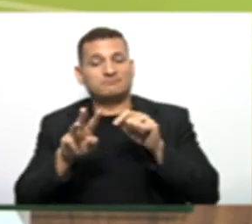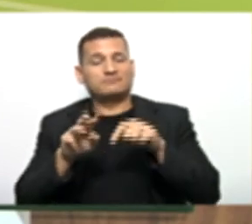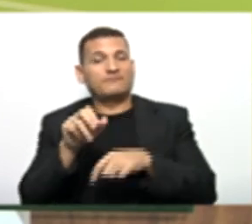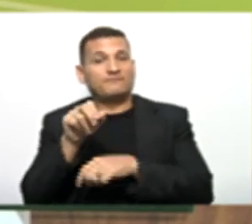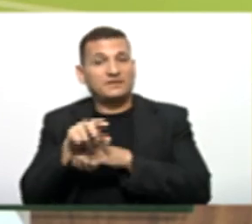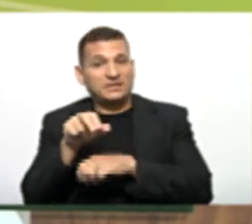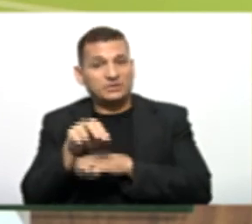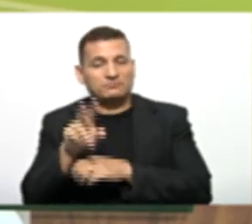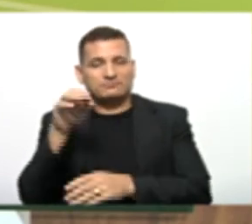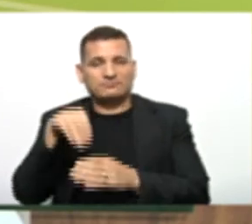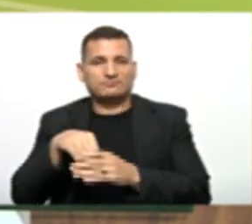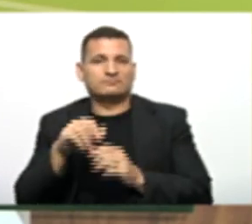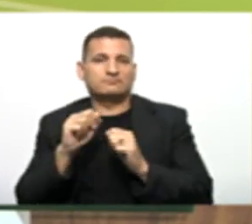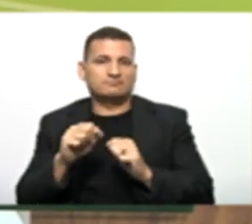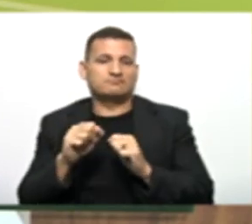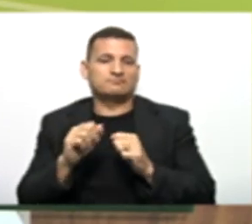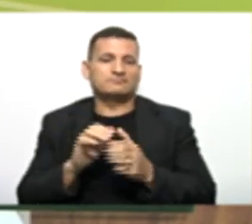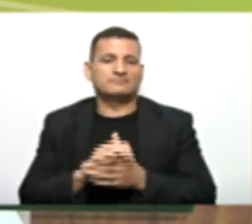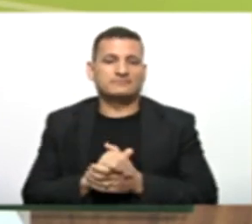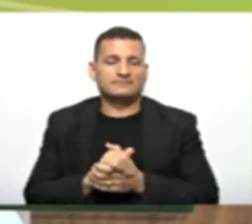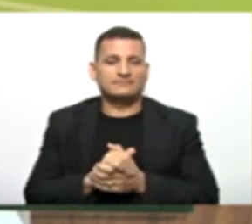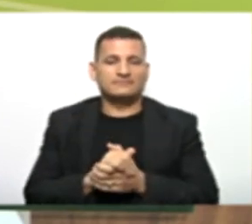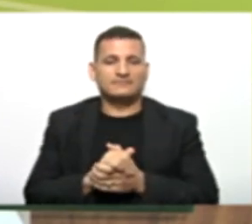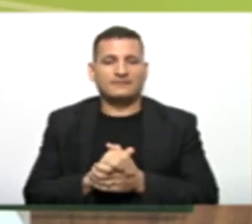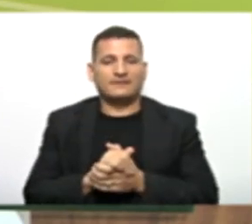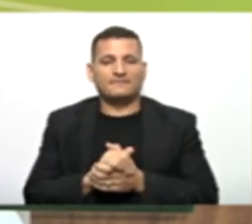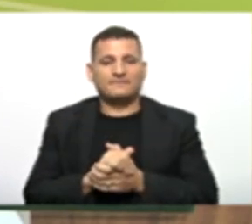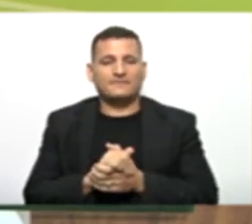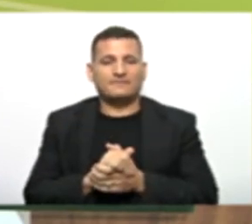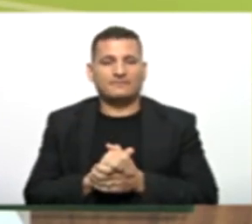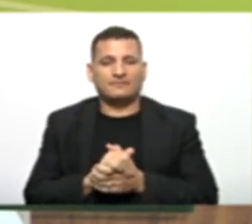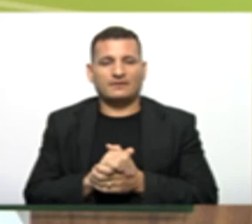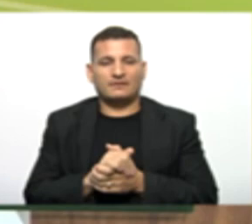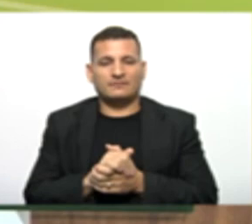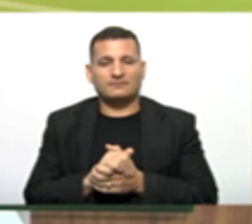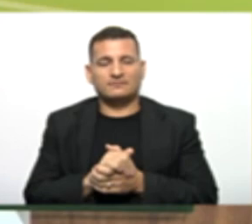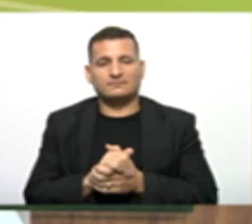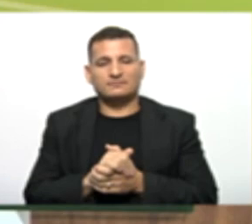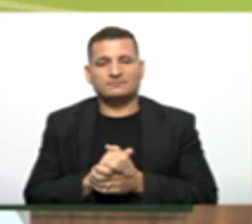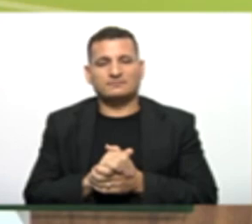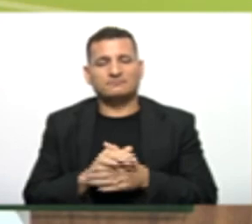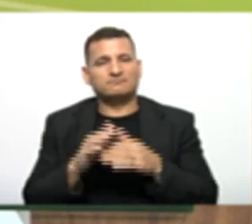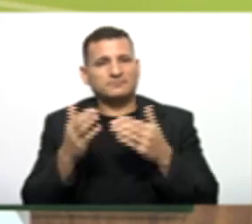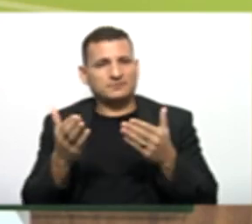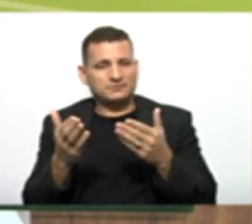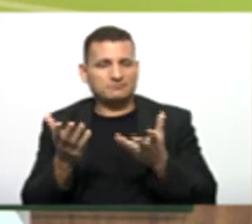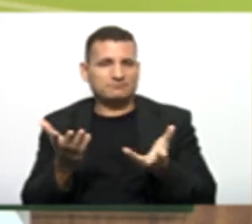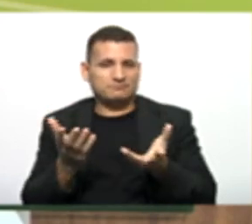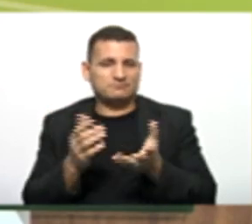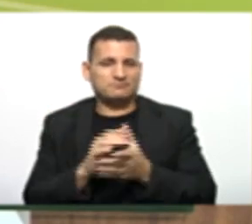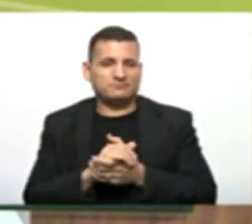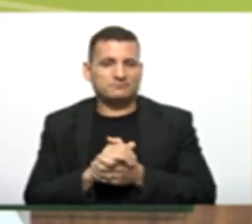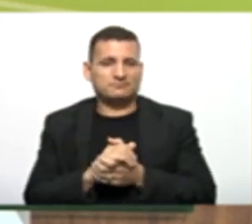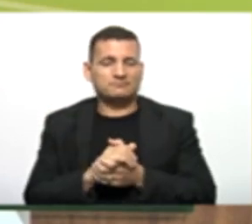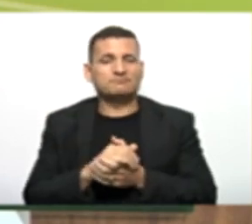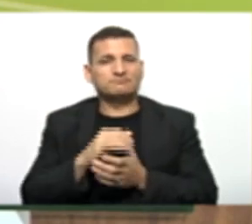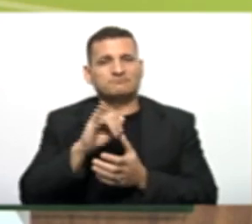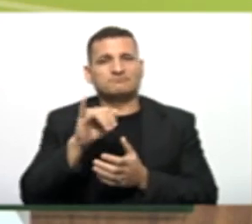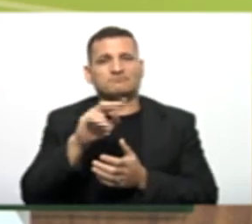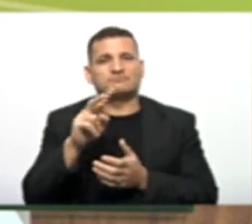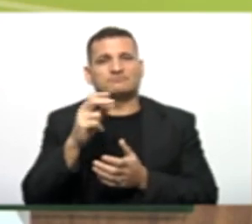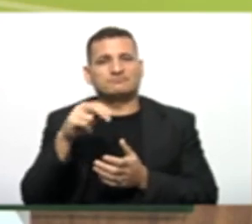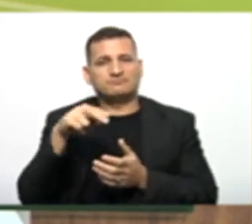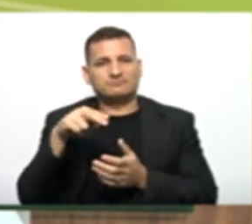Alguma Alguma outra coisa Que não seja adequada Mas de qualquer forma Destaco A iniciativa Que é muito